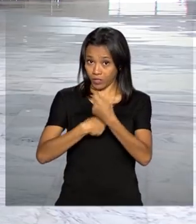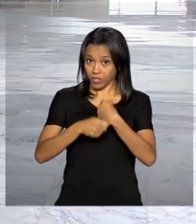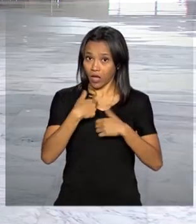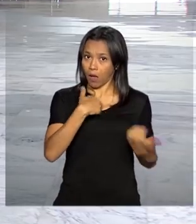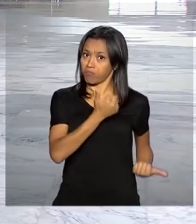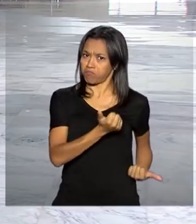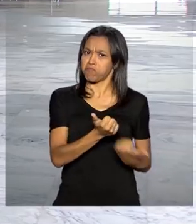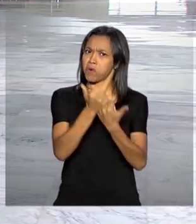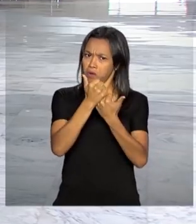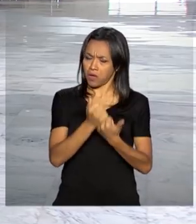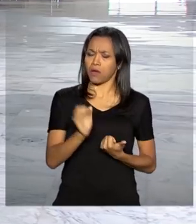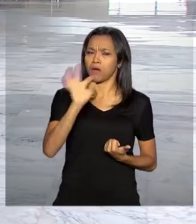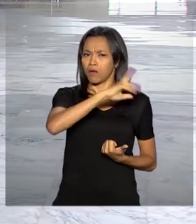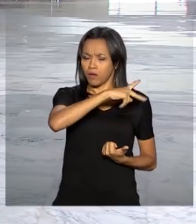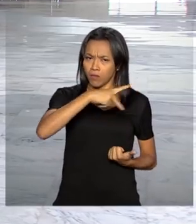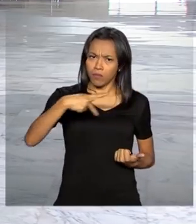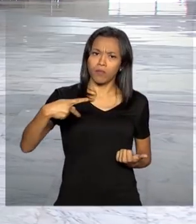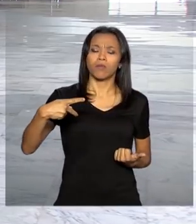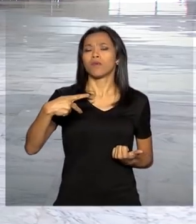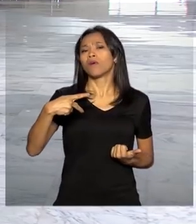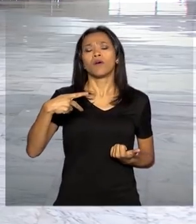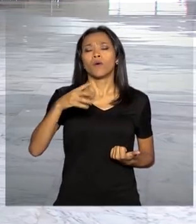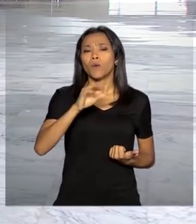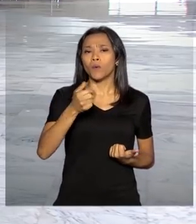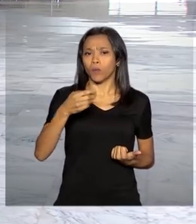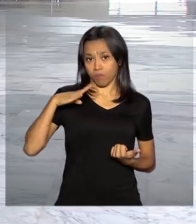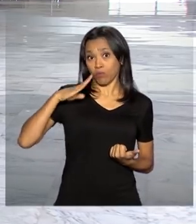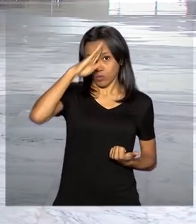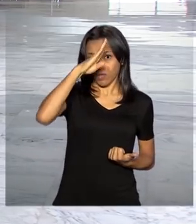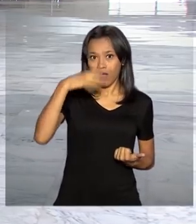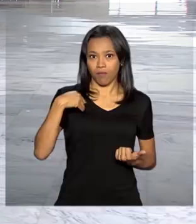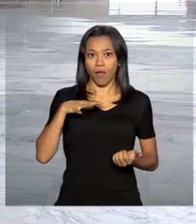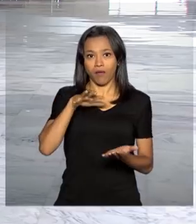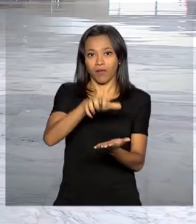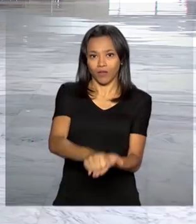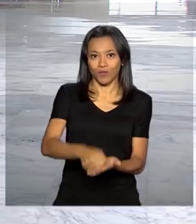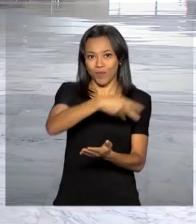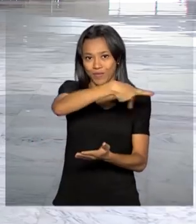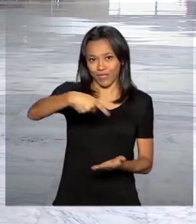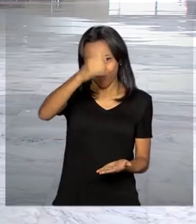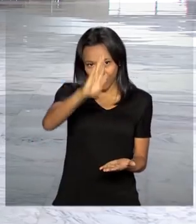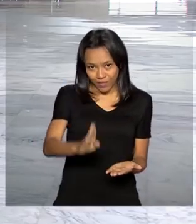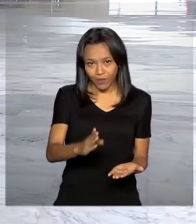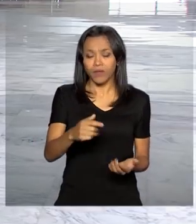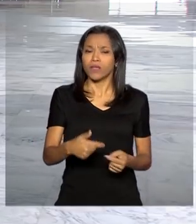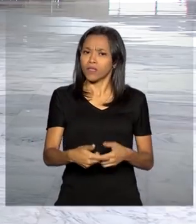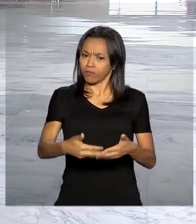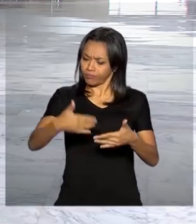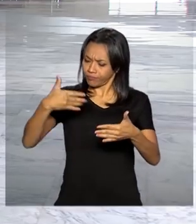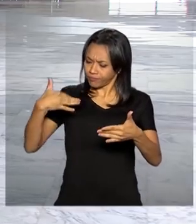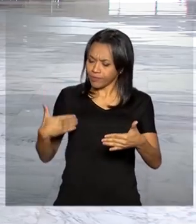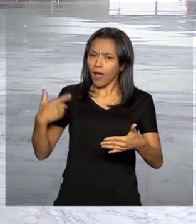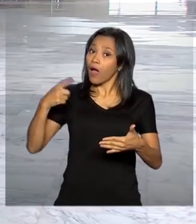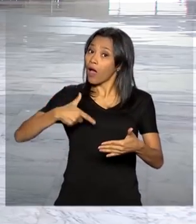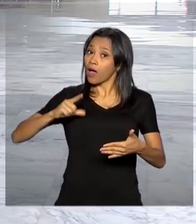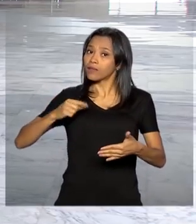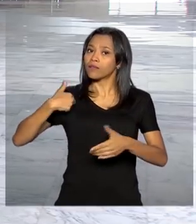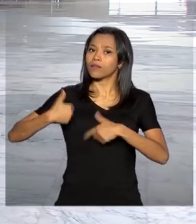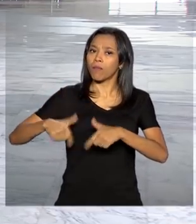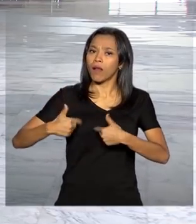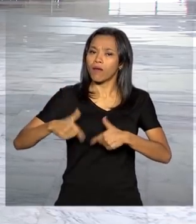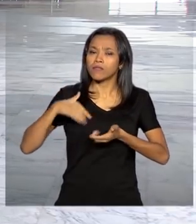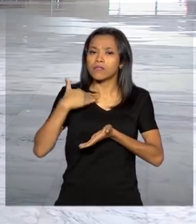candidatura de Bolsonaro à presidência da República. E atualmente, ele vem trabalhando como secretário